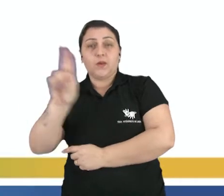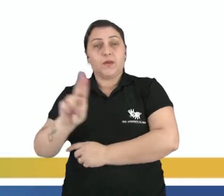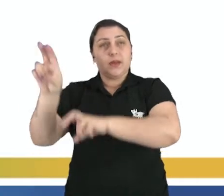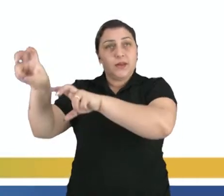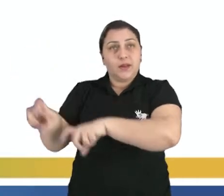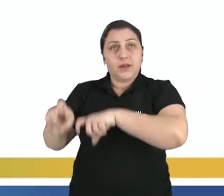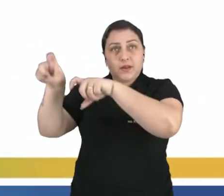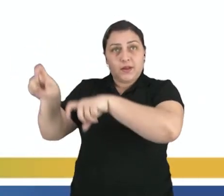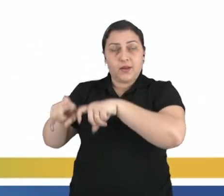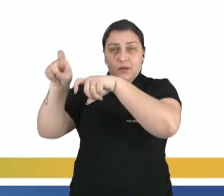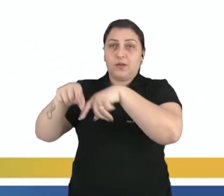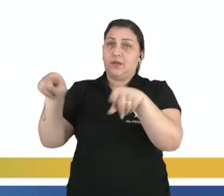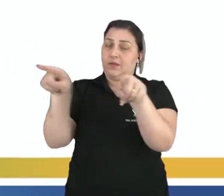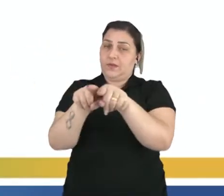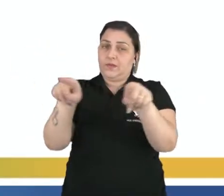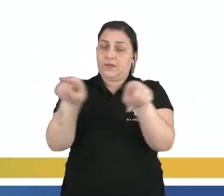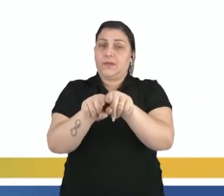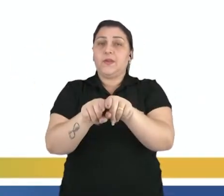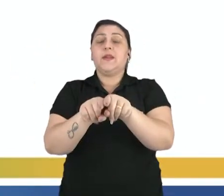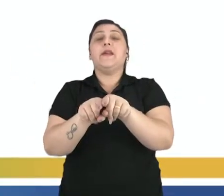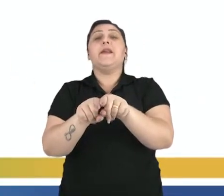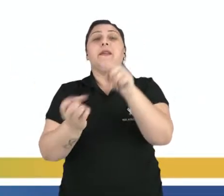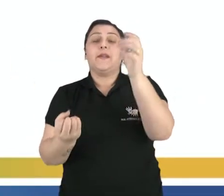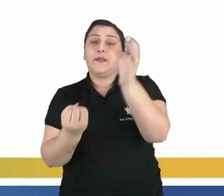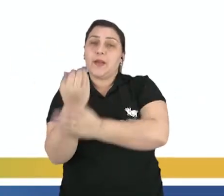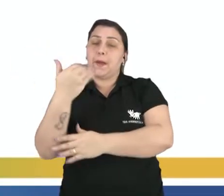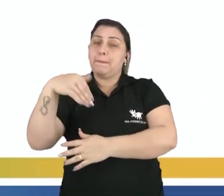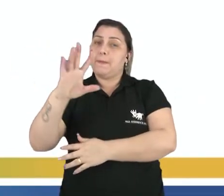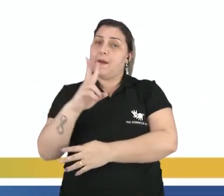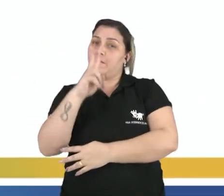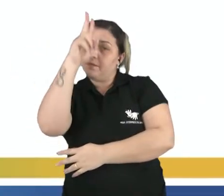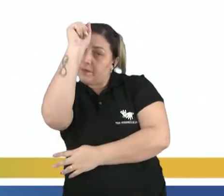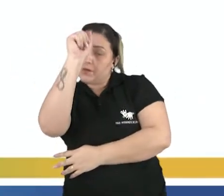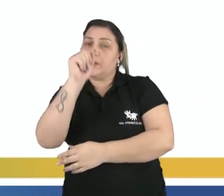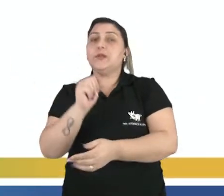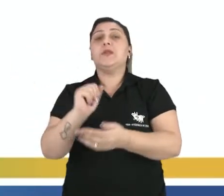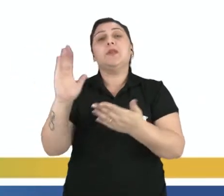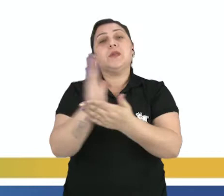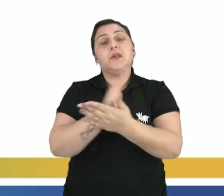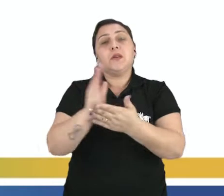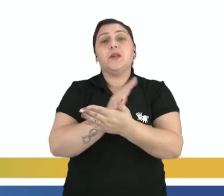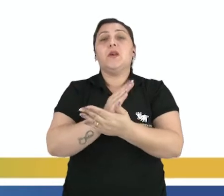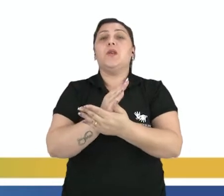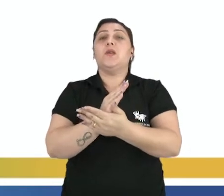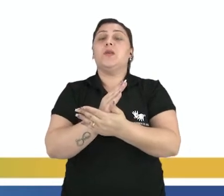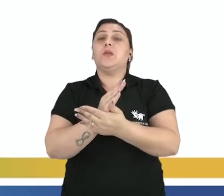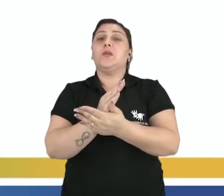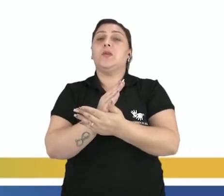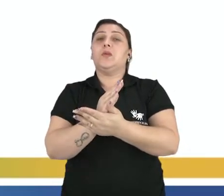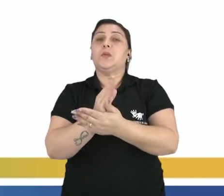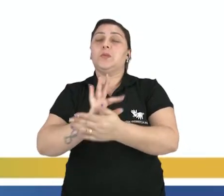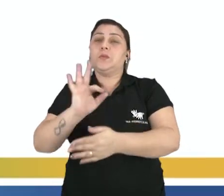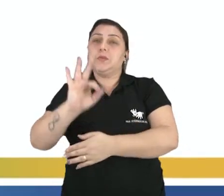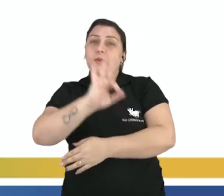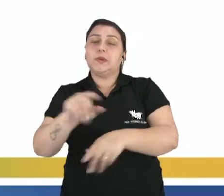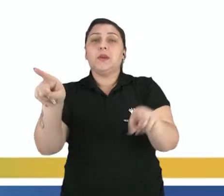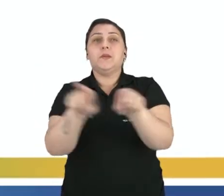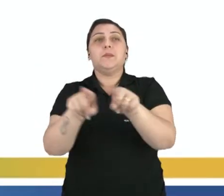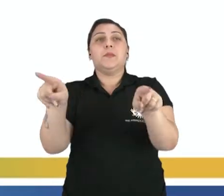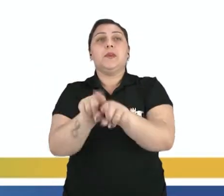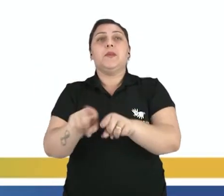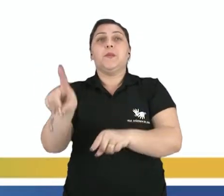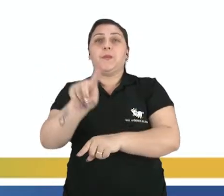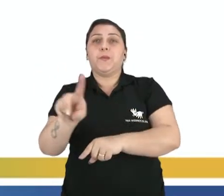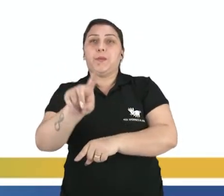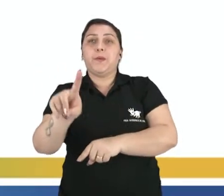agricultura para criar espécies mais resistentes a algumas pragas, por exemplo. E nós temos a fertilização